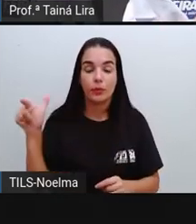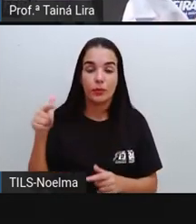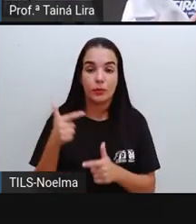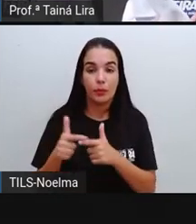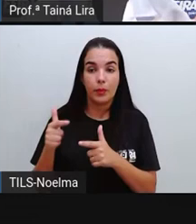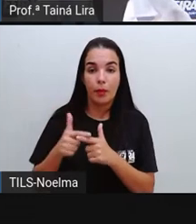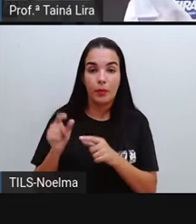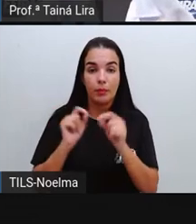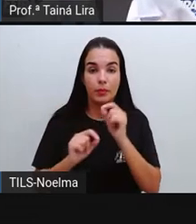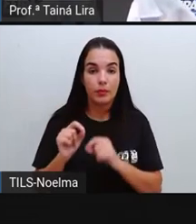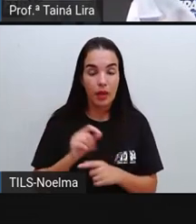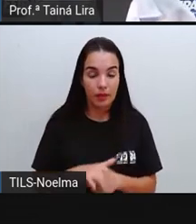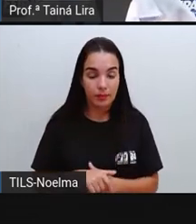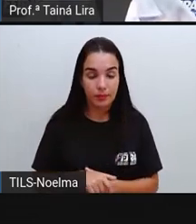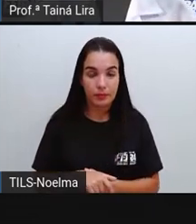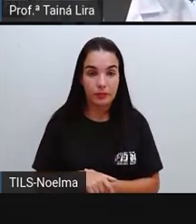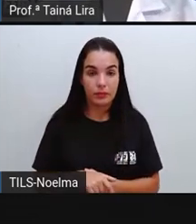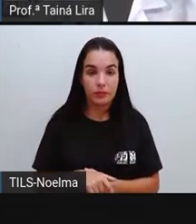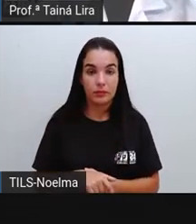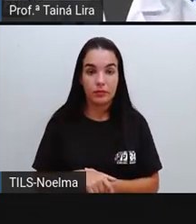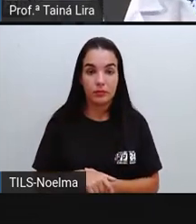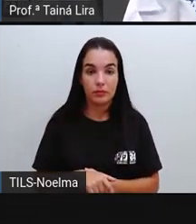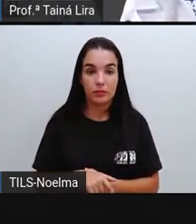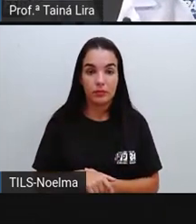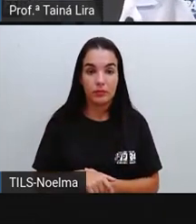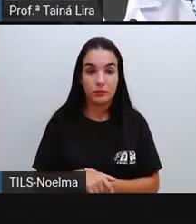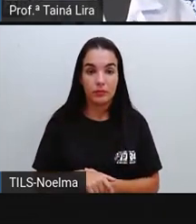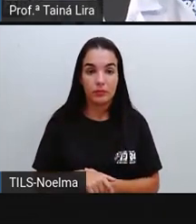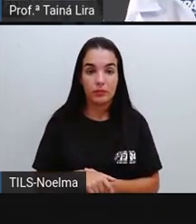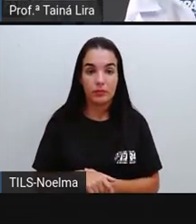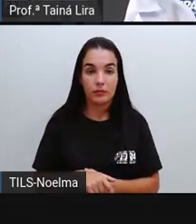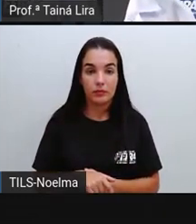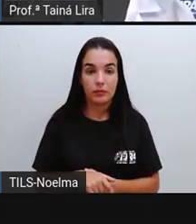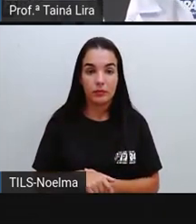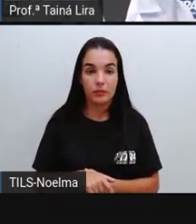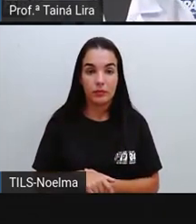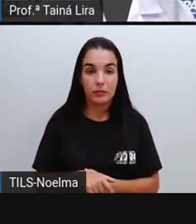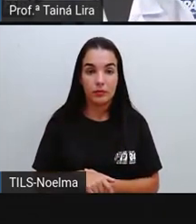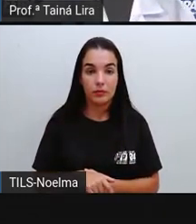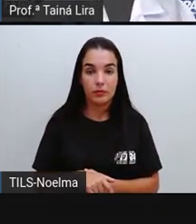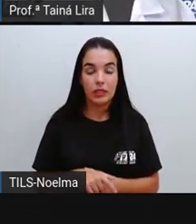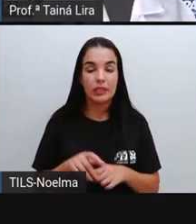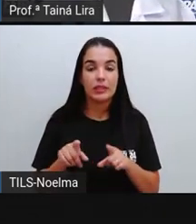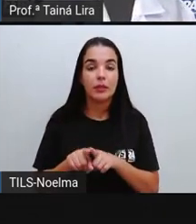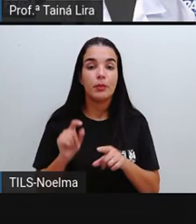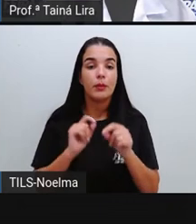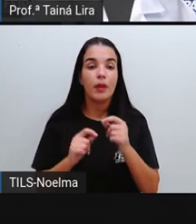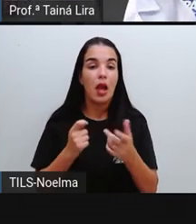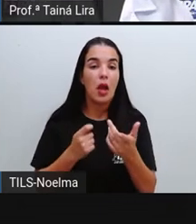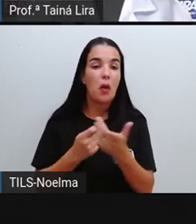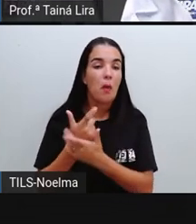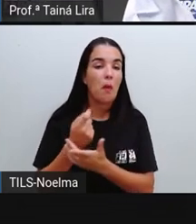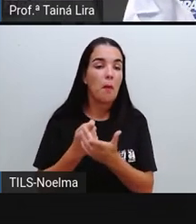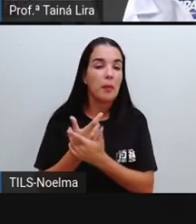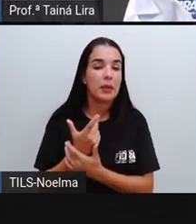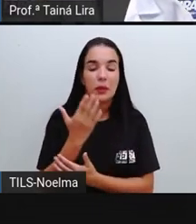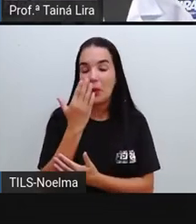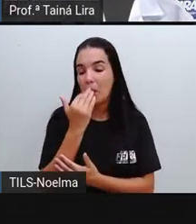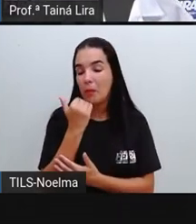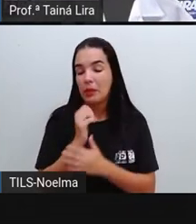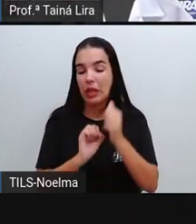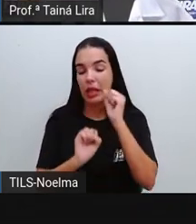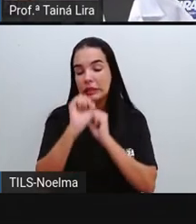contribui aí é a questão da gente estar comprando comida, principalmente